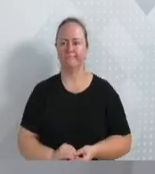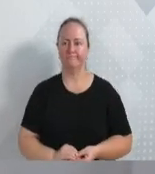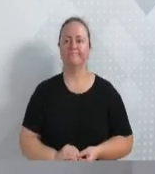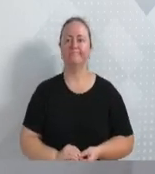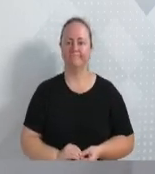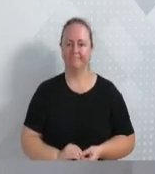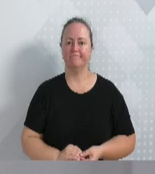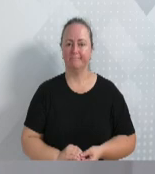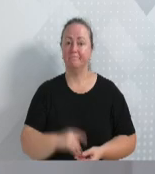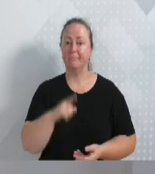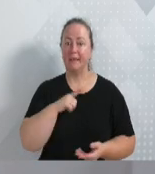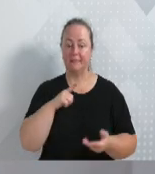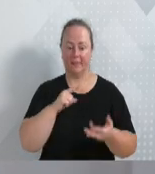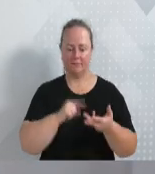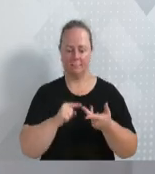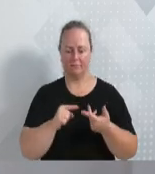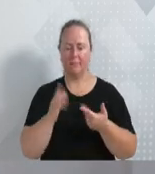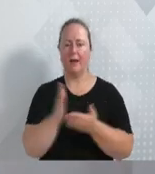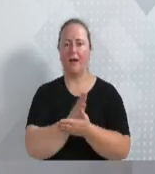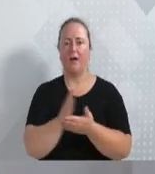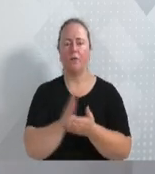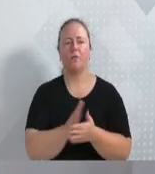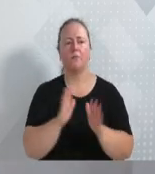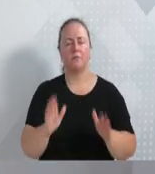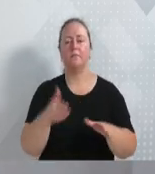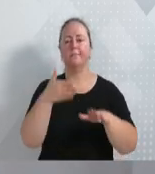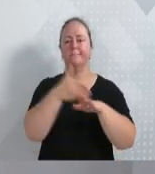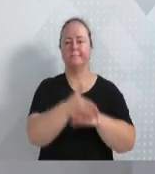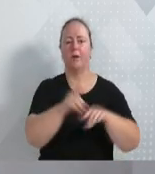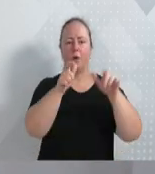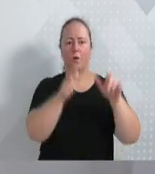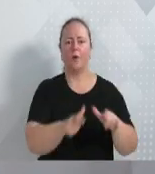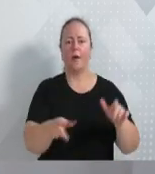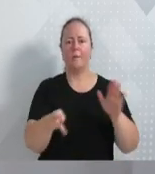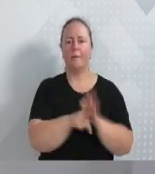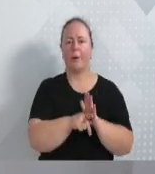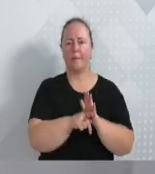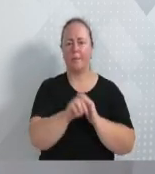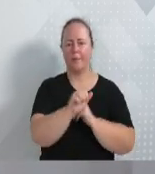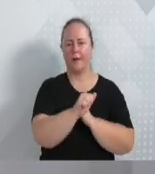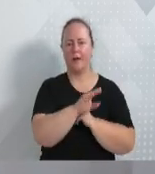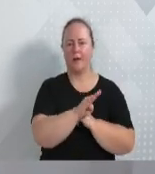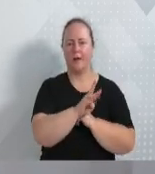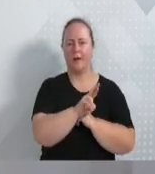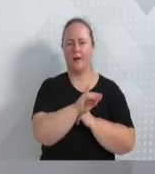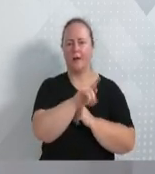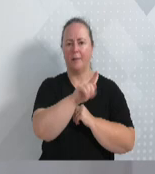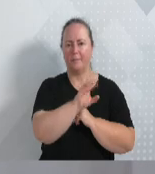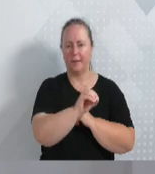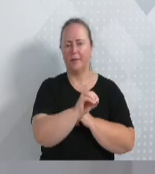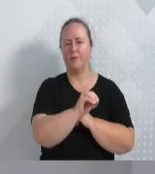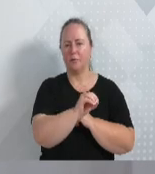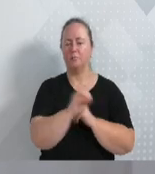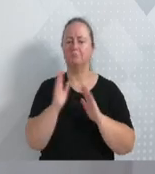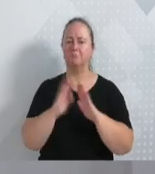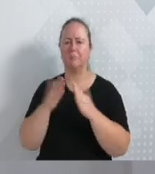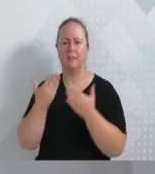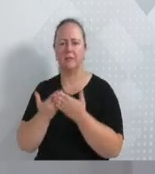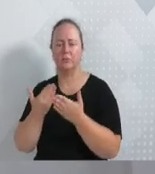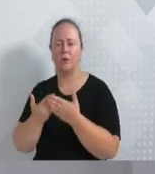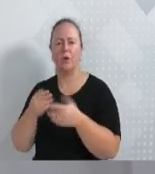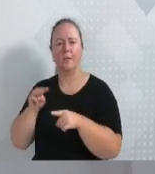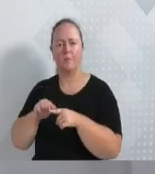as ações nos abrigos municipais, nas escolas estaduais e municipais, em